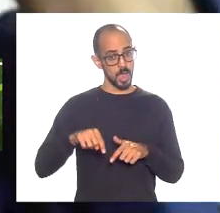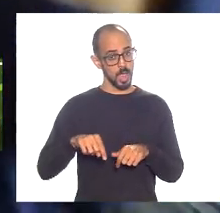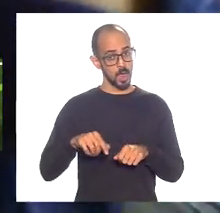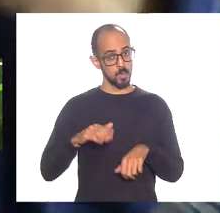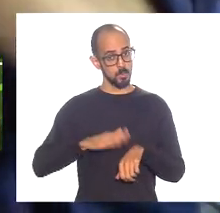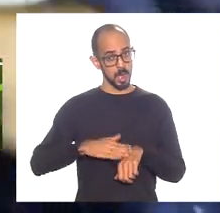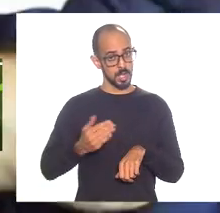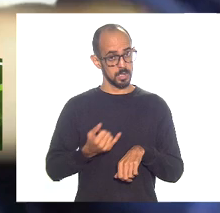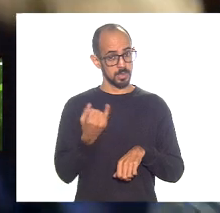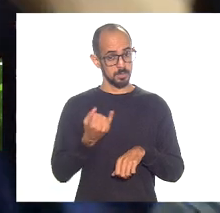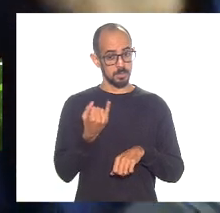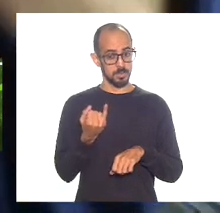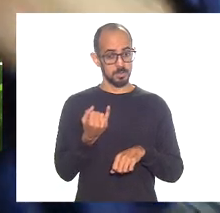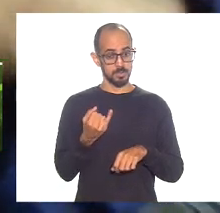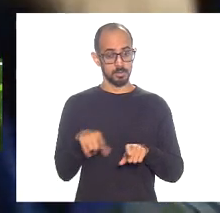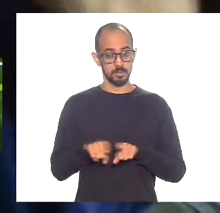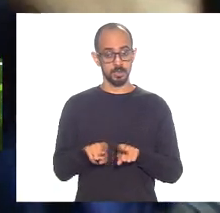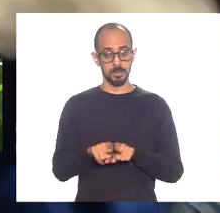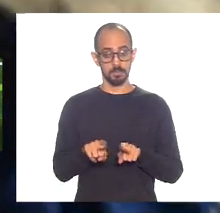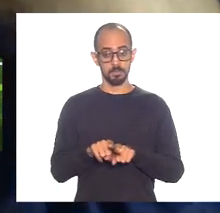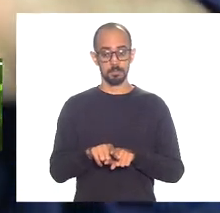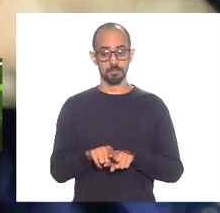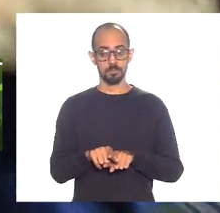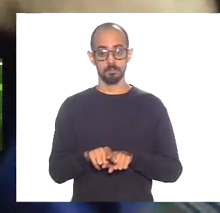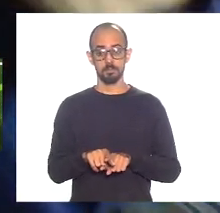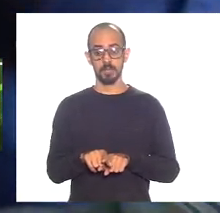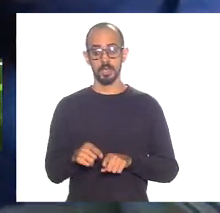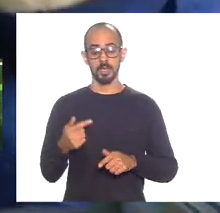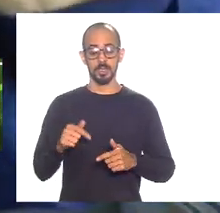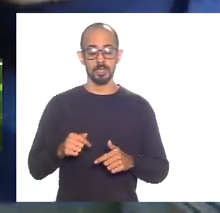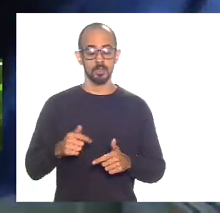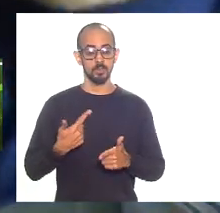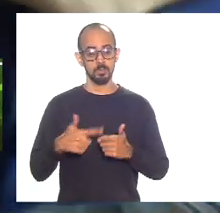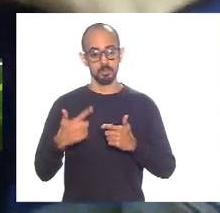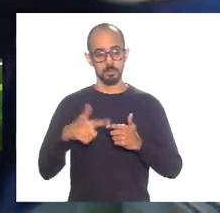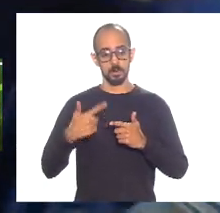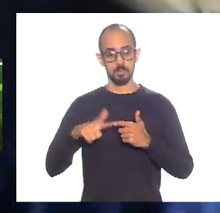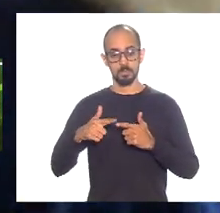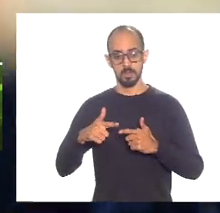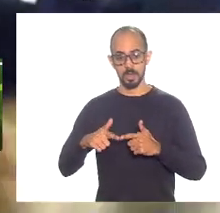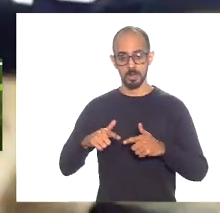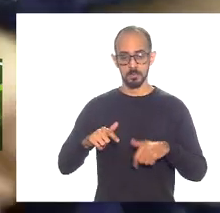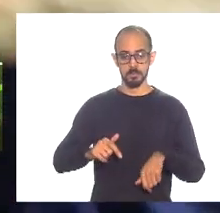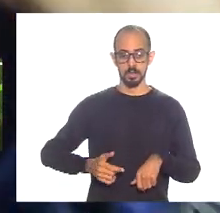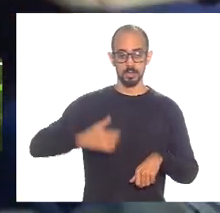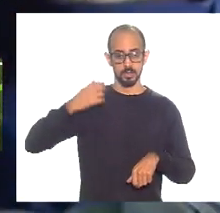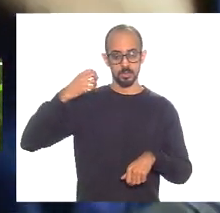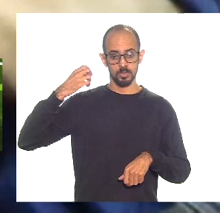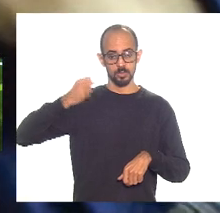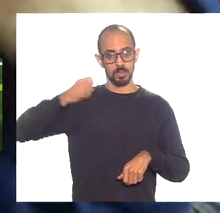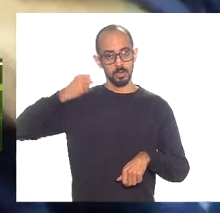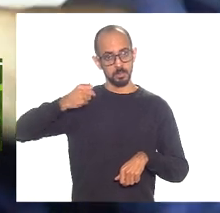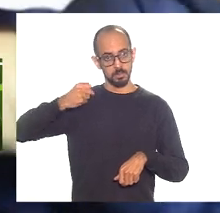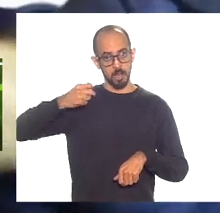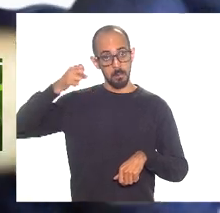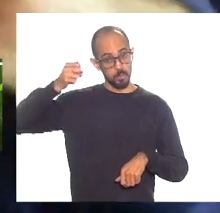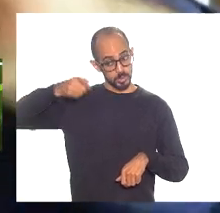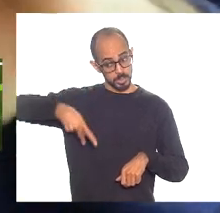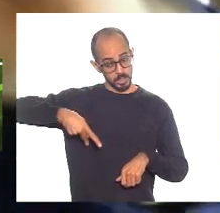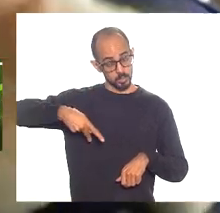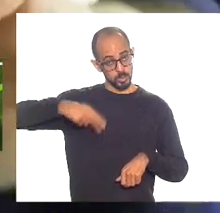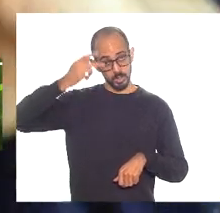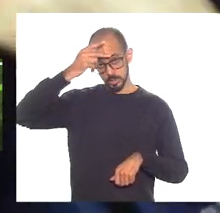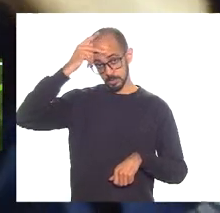e além da questão previdenciária dos inativos que também precisa de uma